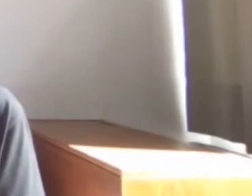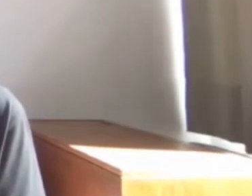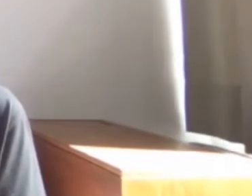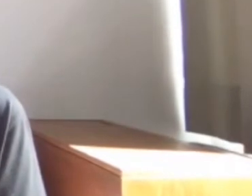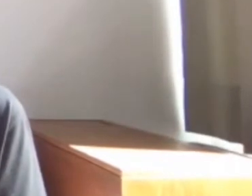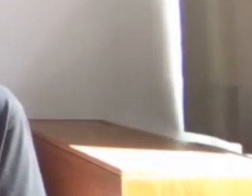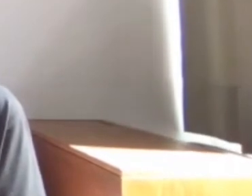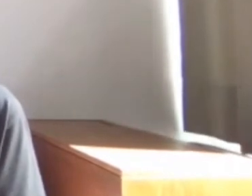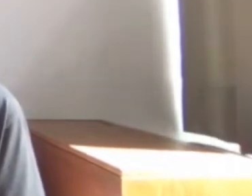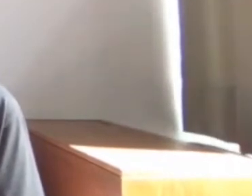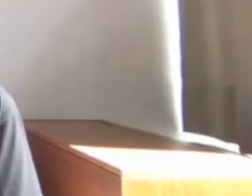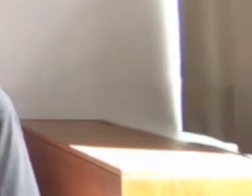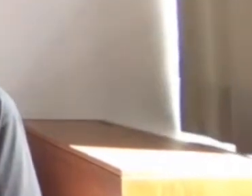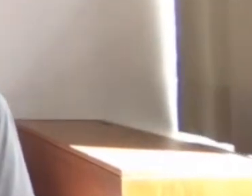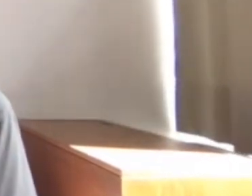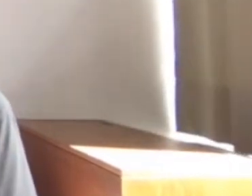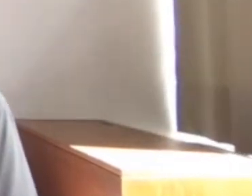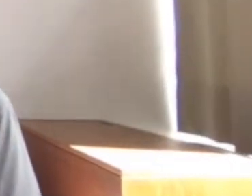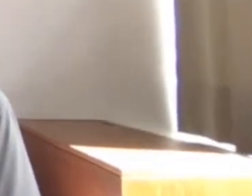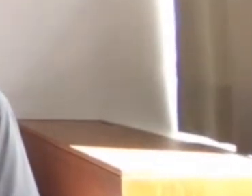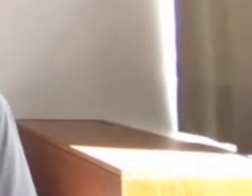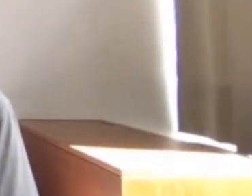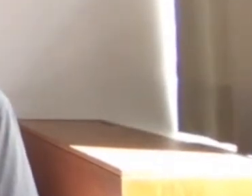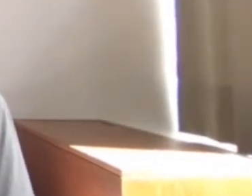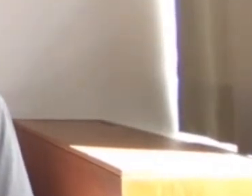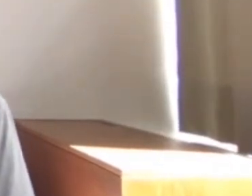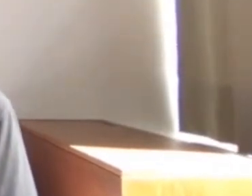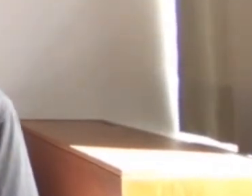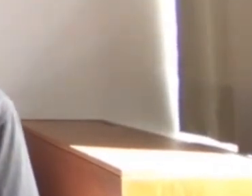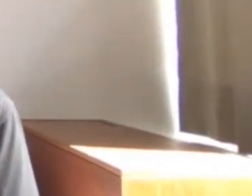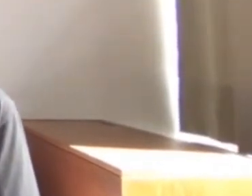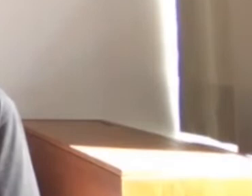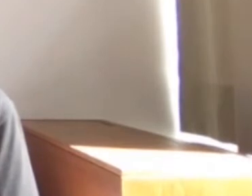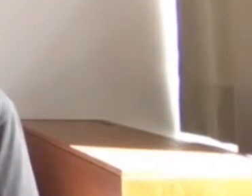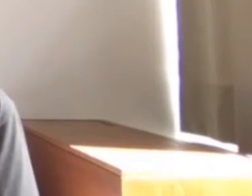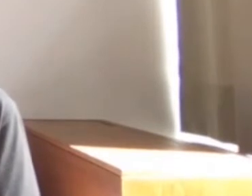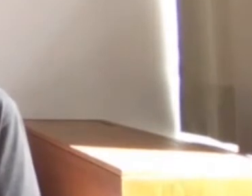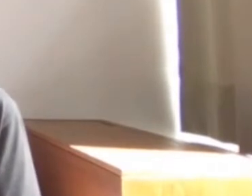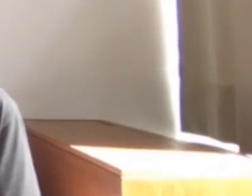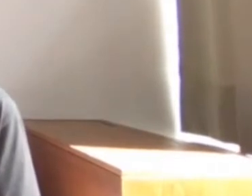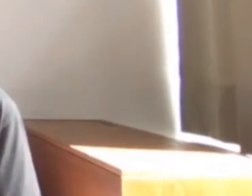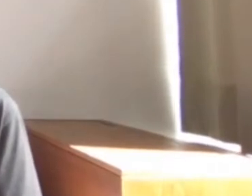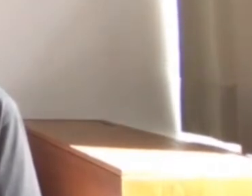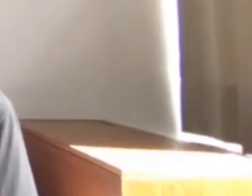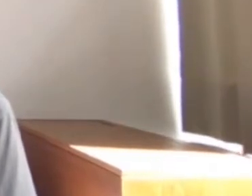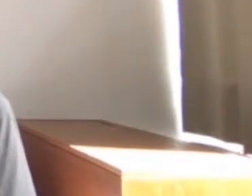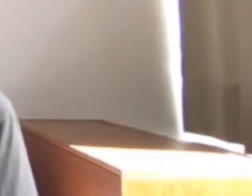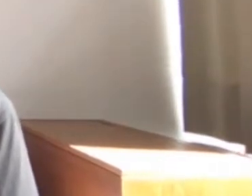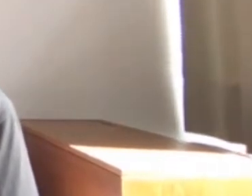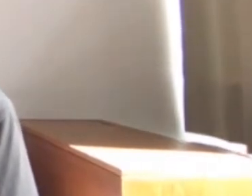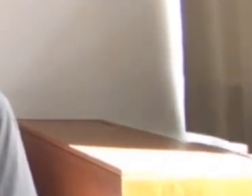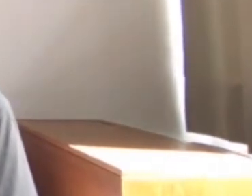Meu pai é o César e minha mãe se chama Rosângela. Eu namoro a Dani há pouco mais de 4 anos e somos